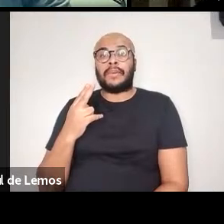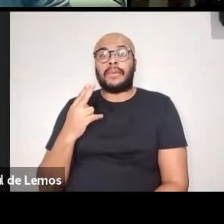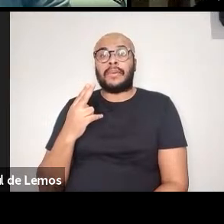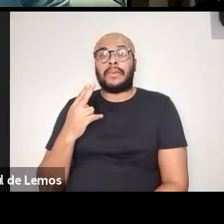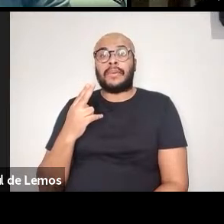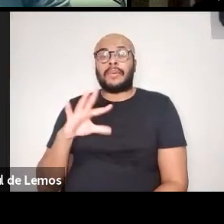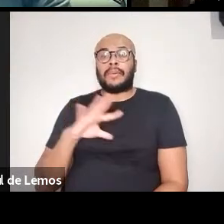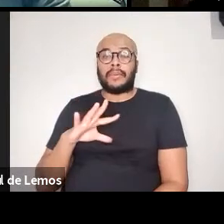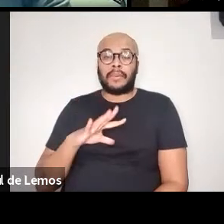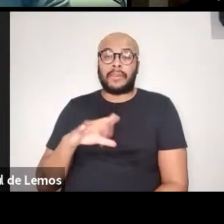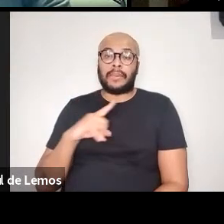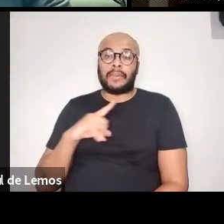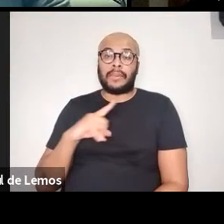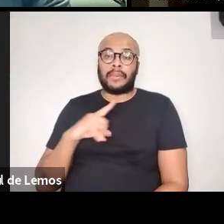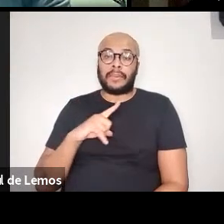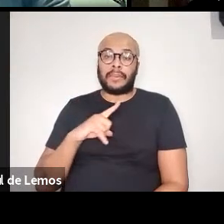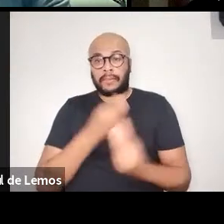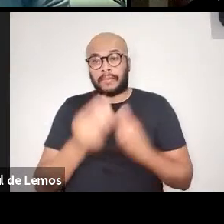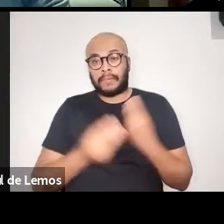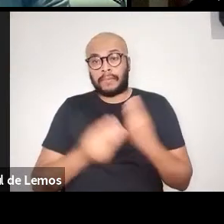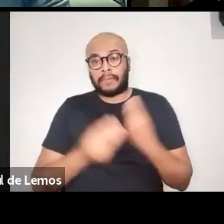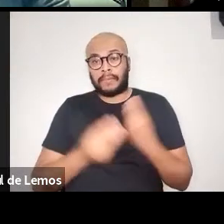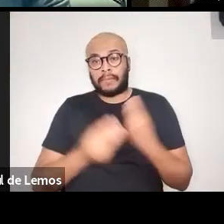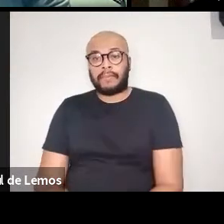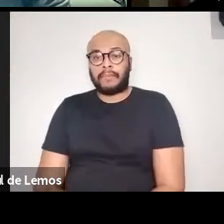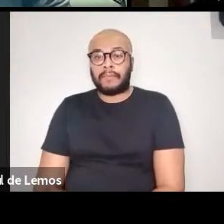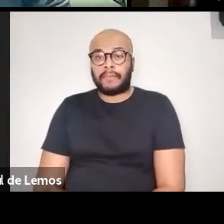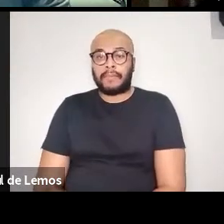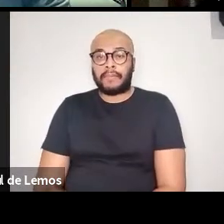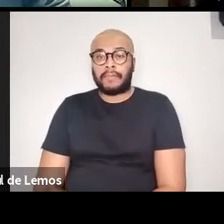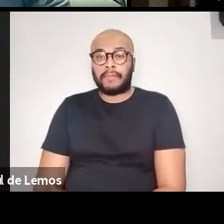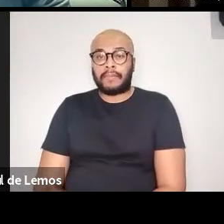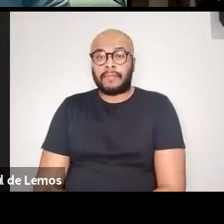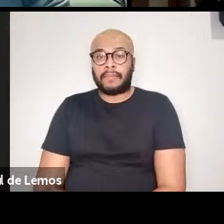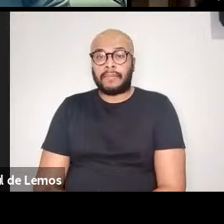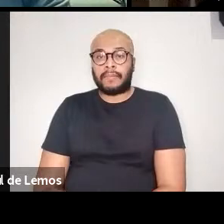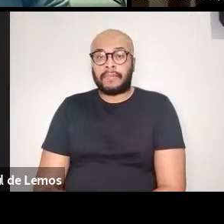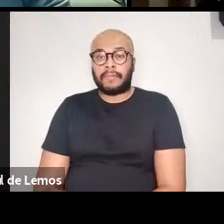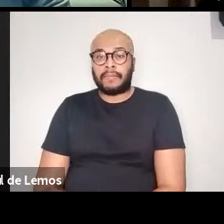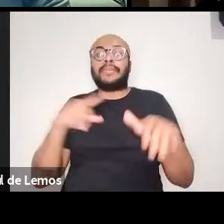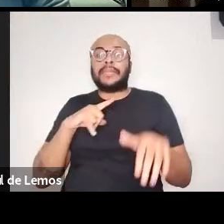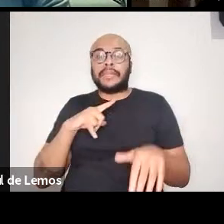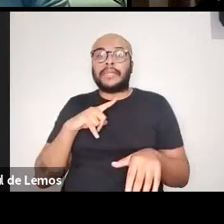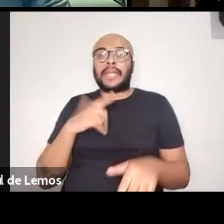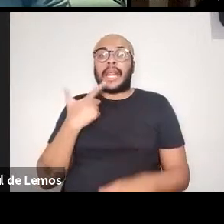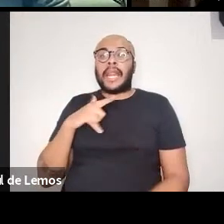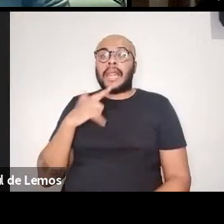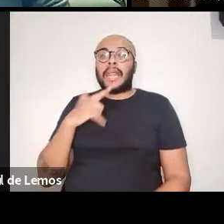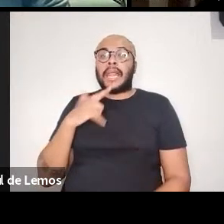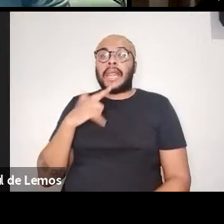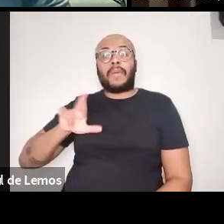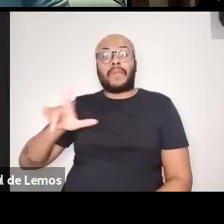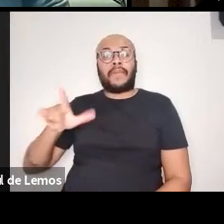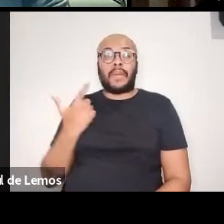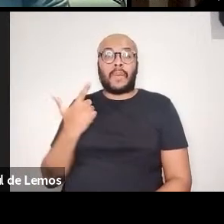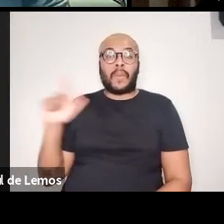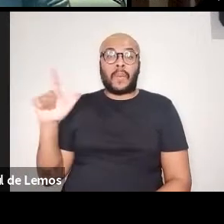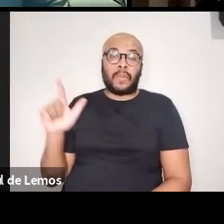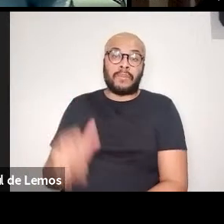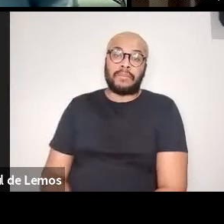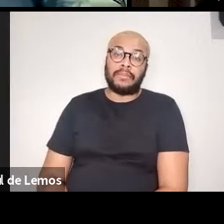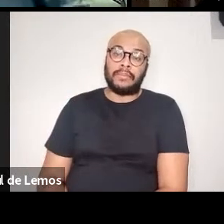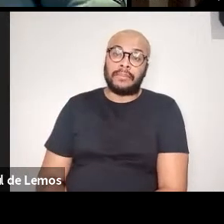versão de disseminação em outra língua. Nós publicamos isso